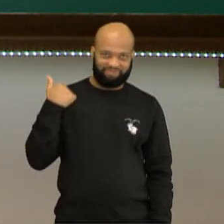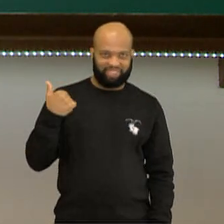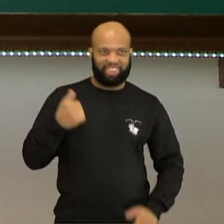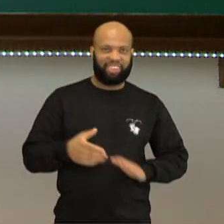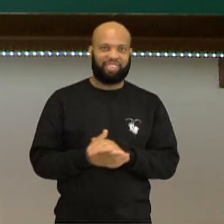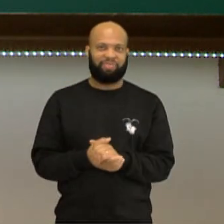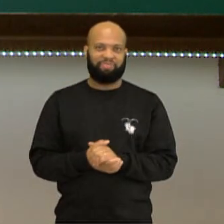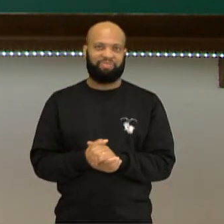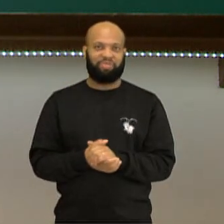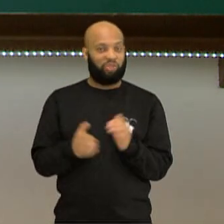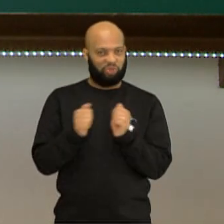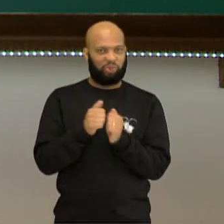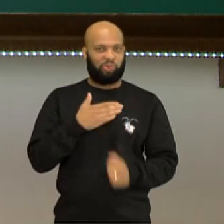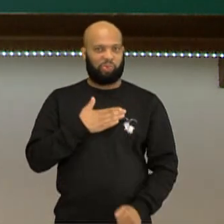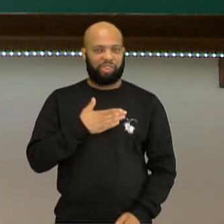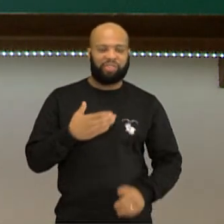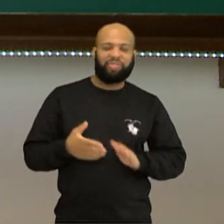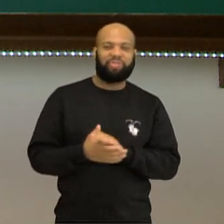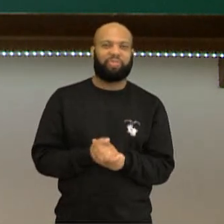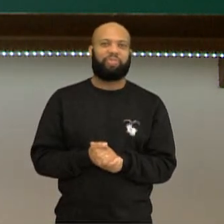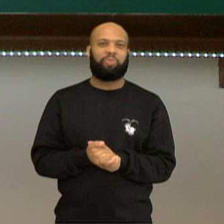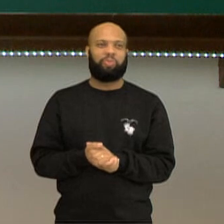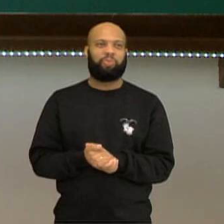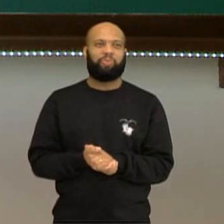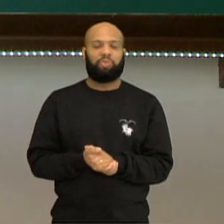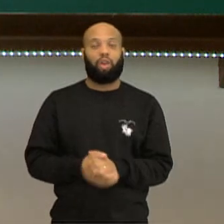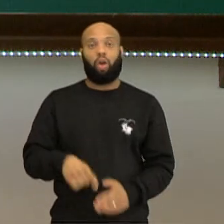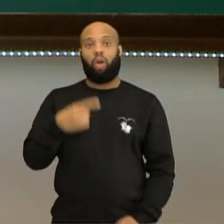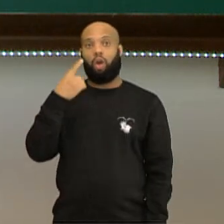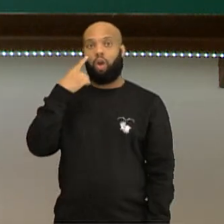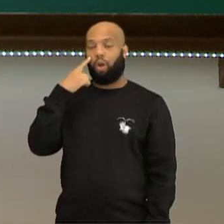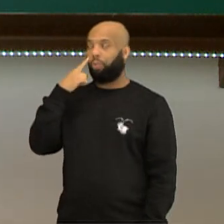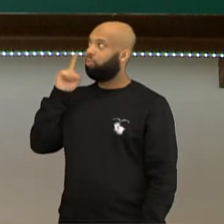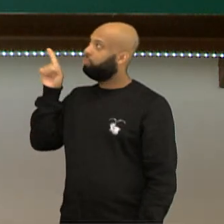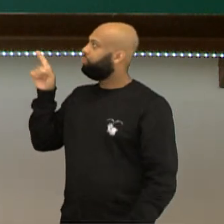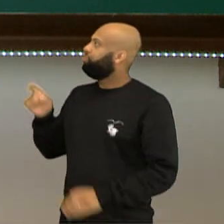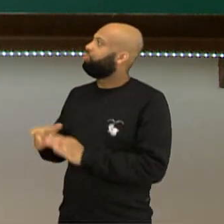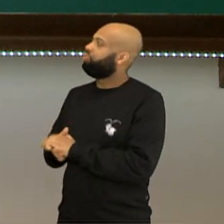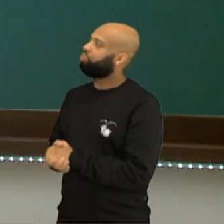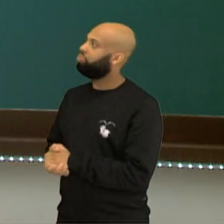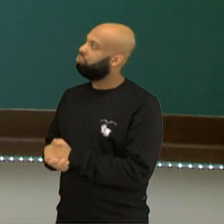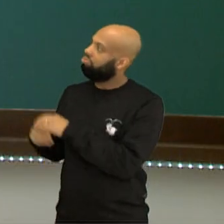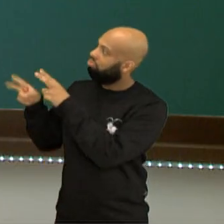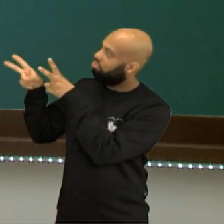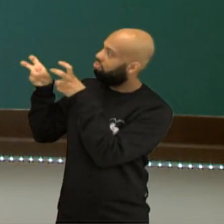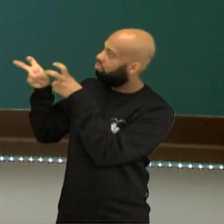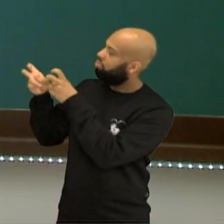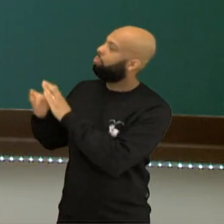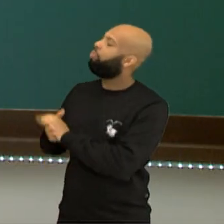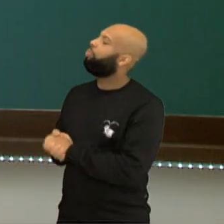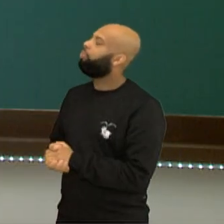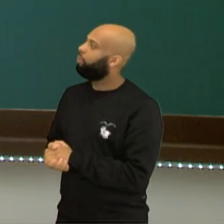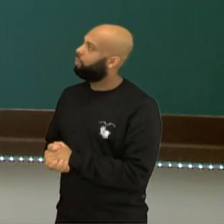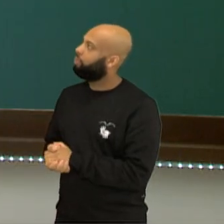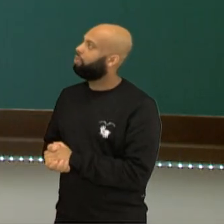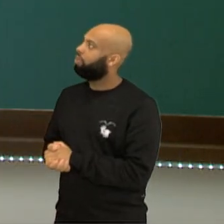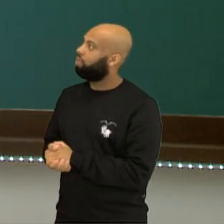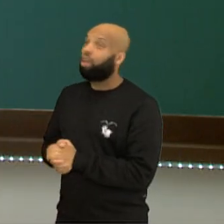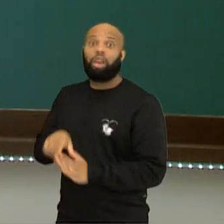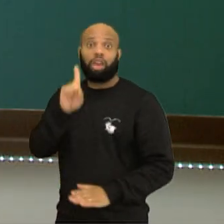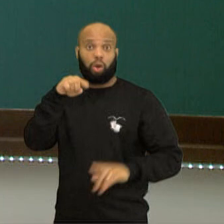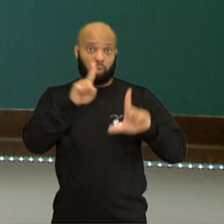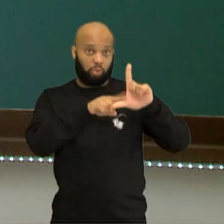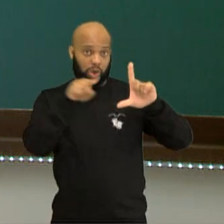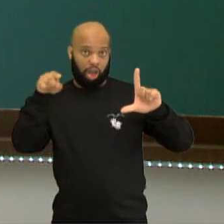aventurar um pouquinho aqui com a professora? Então, vamos lá! Olha só! Então, observe aqui, né? A gente tem um gráfico,